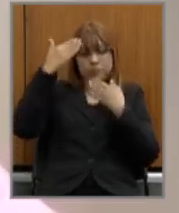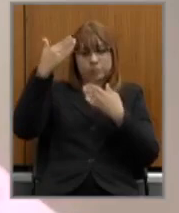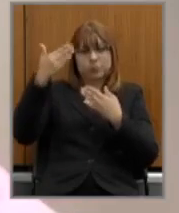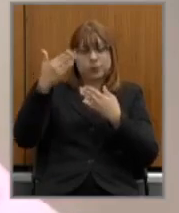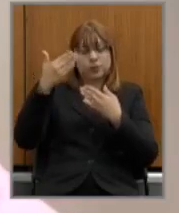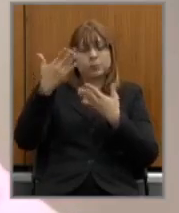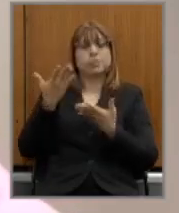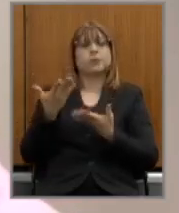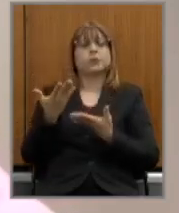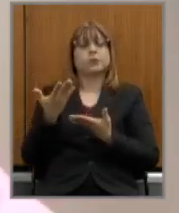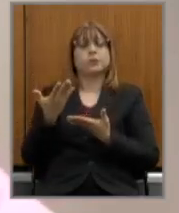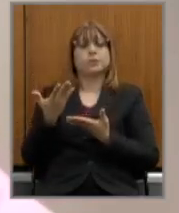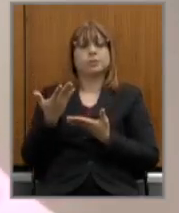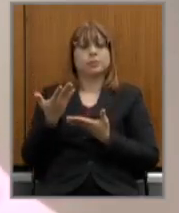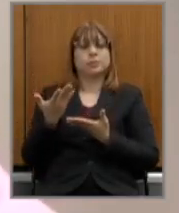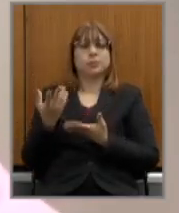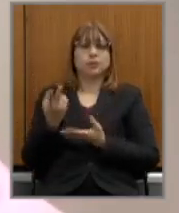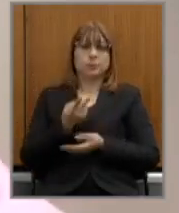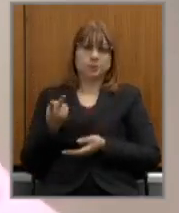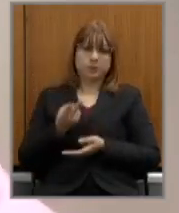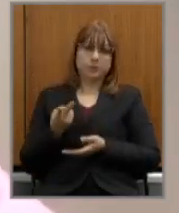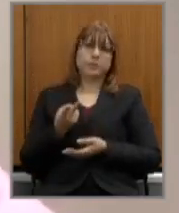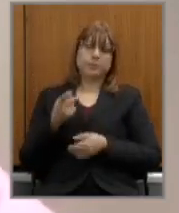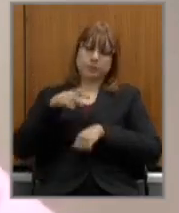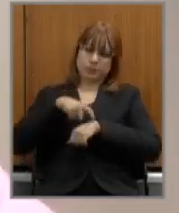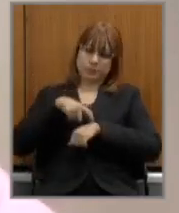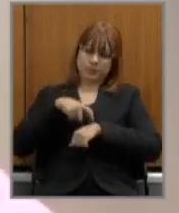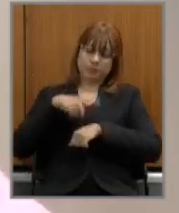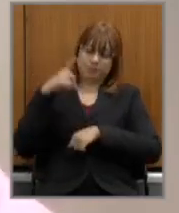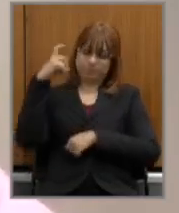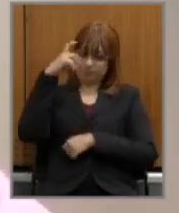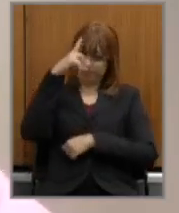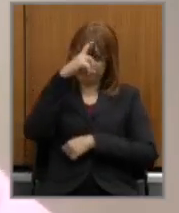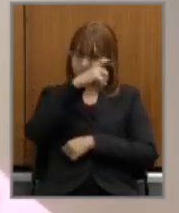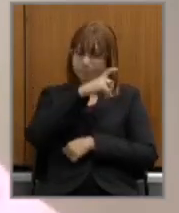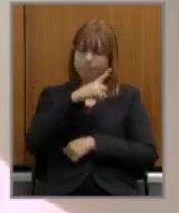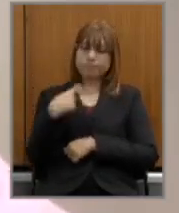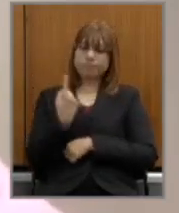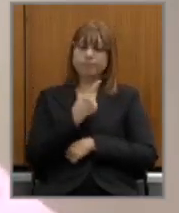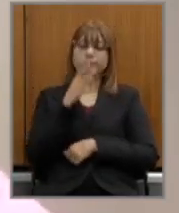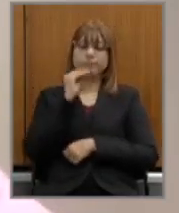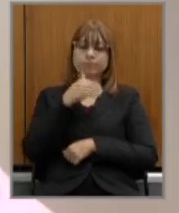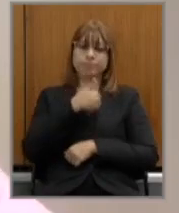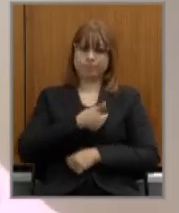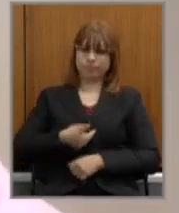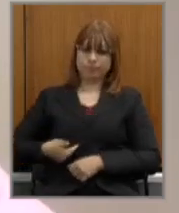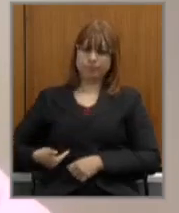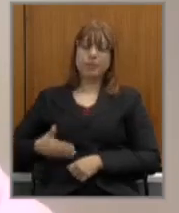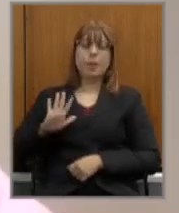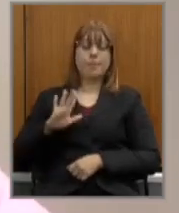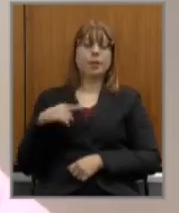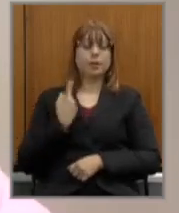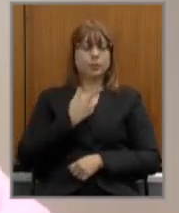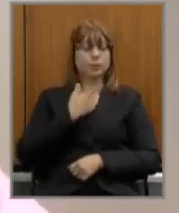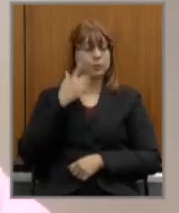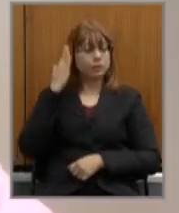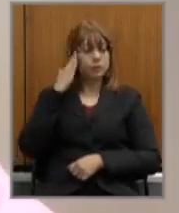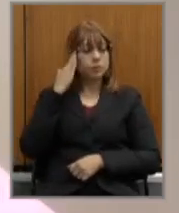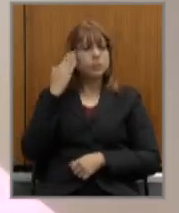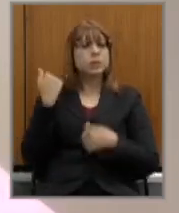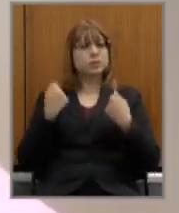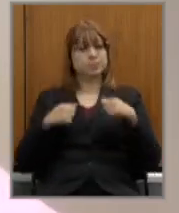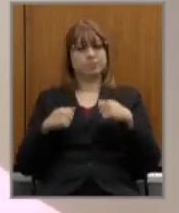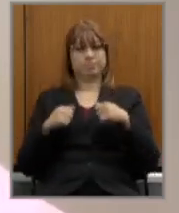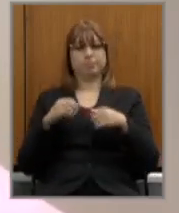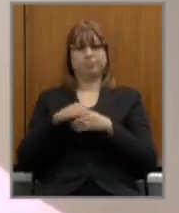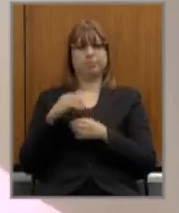acolhimento que estamos tendo nesse sentido nesse momento tão difícil para os servidores mas que nós sabemos necessário para o Estado eu agradeço